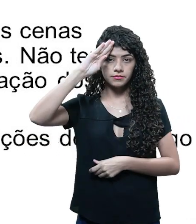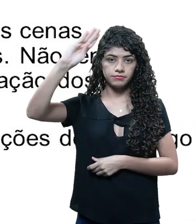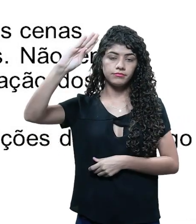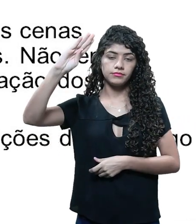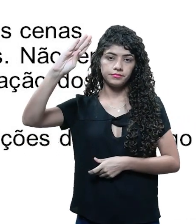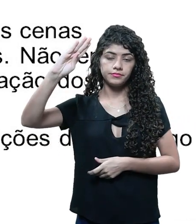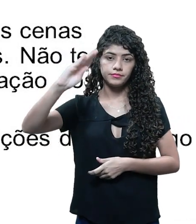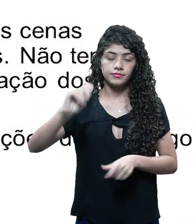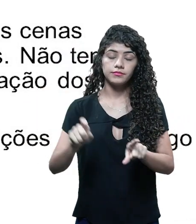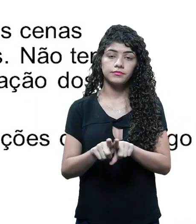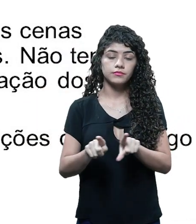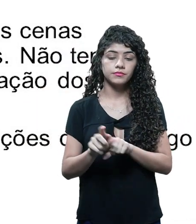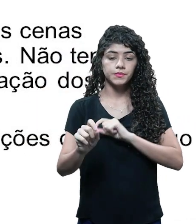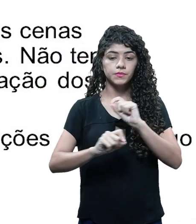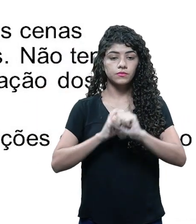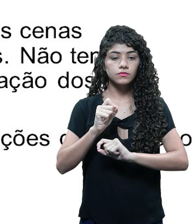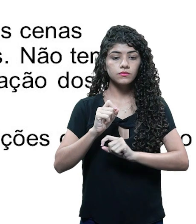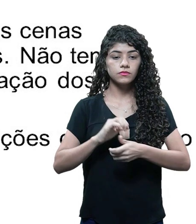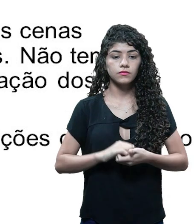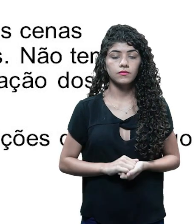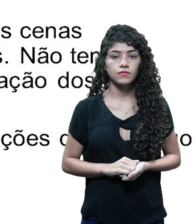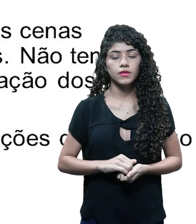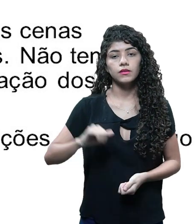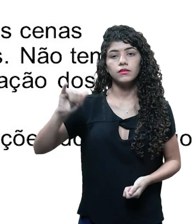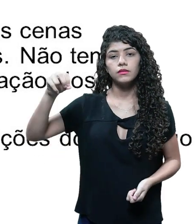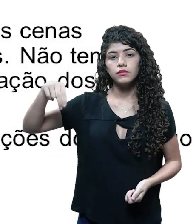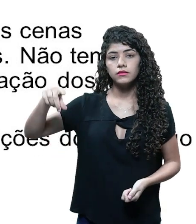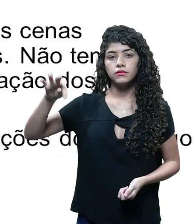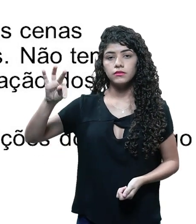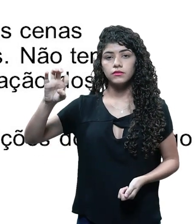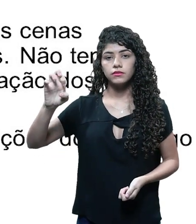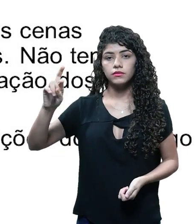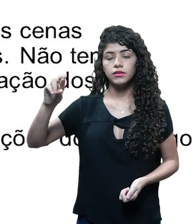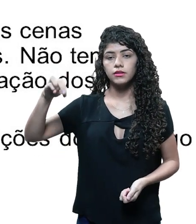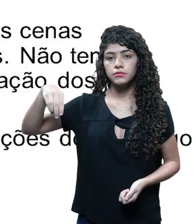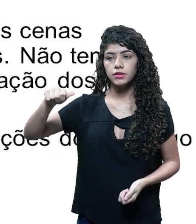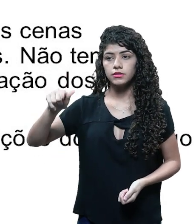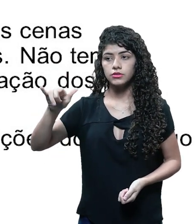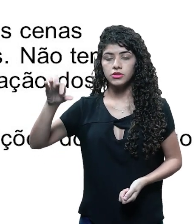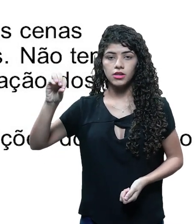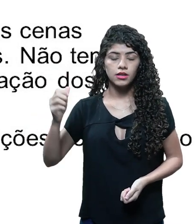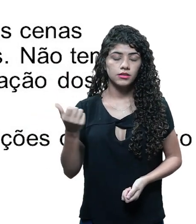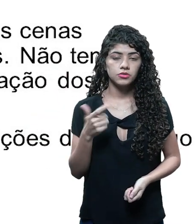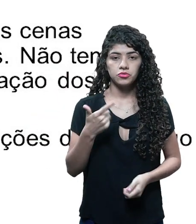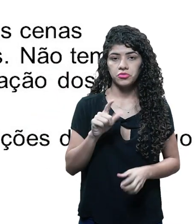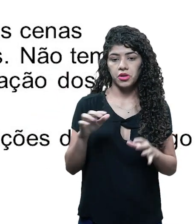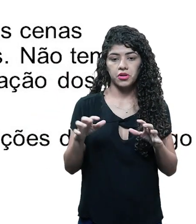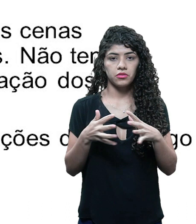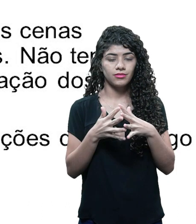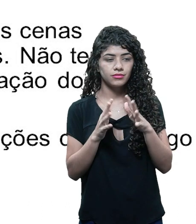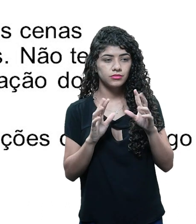essenciais e também são chamadas de intermediárias. Elas não têm conteúdo dramático